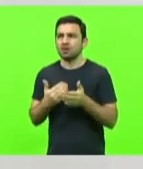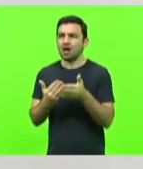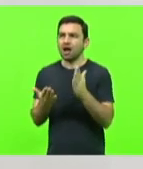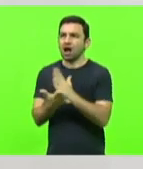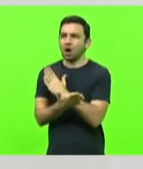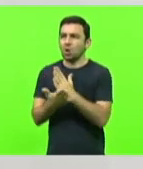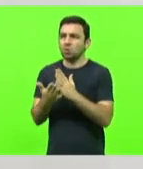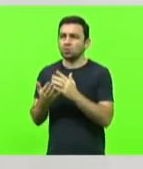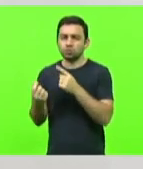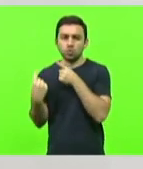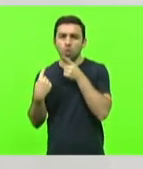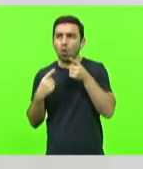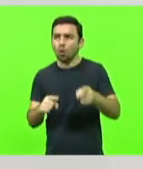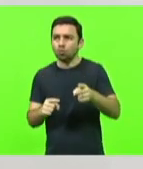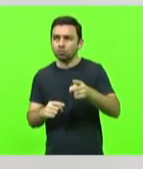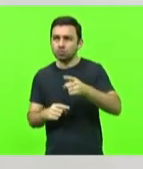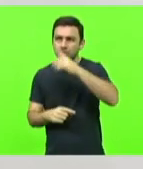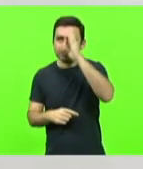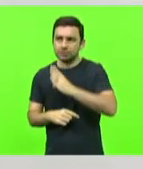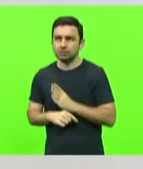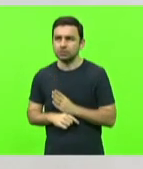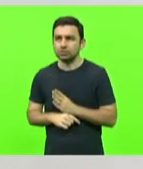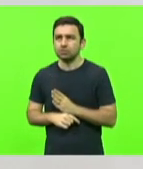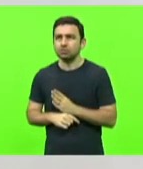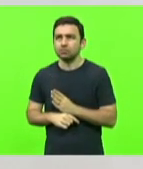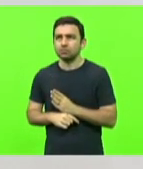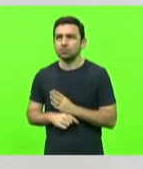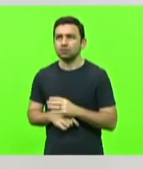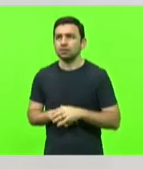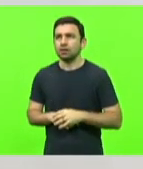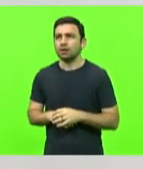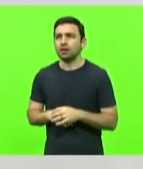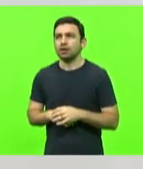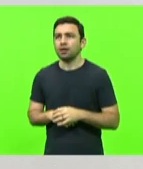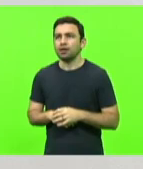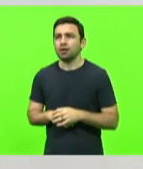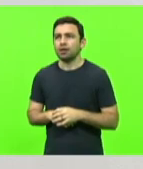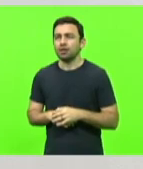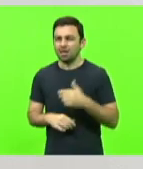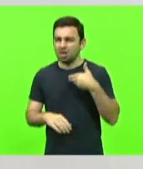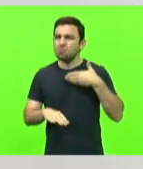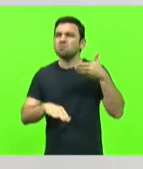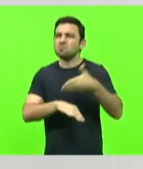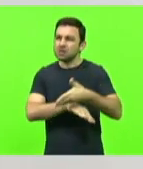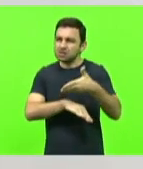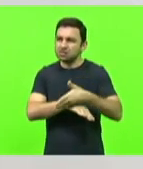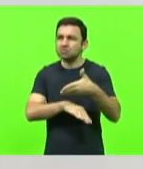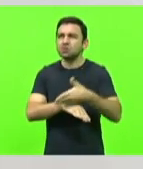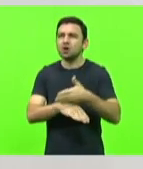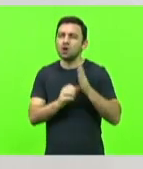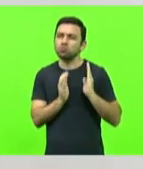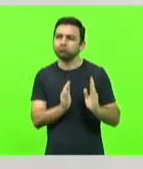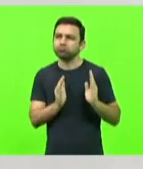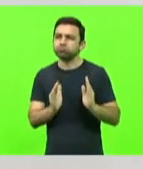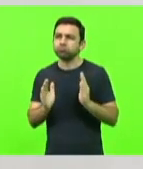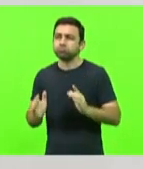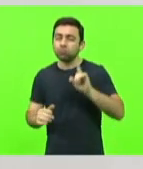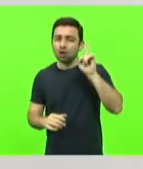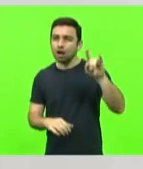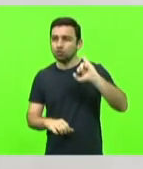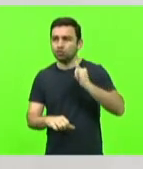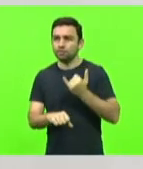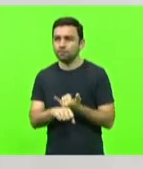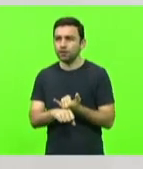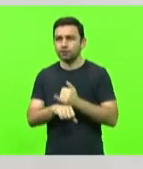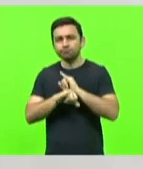país, querendo colocar como ato antidemocrático. Participei, organizei, lá em Joinville, as